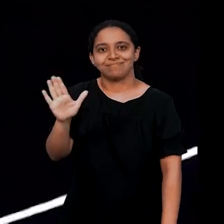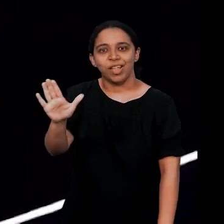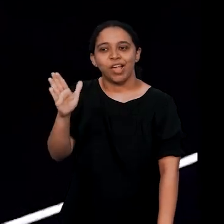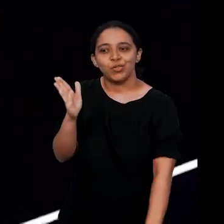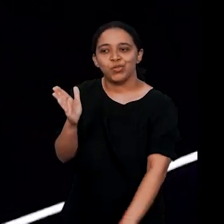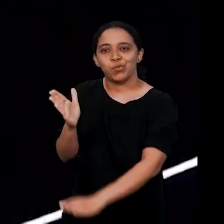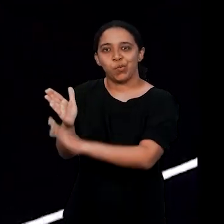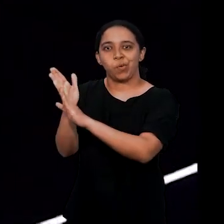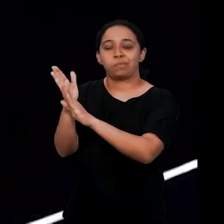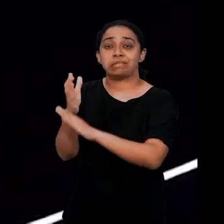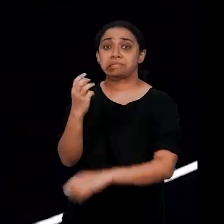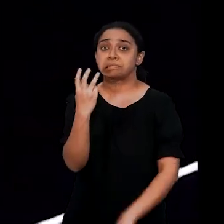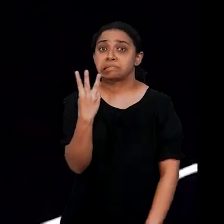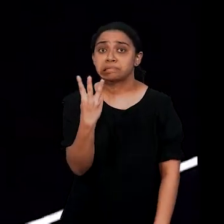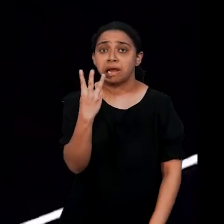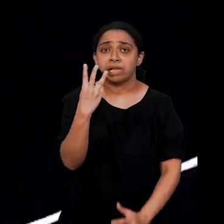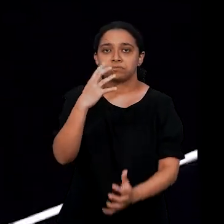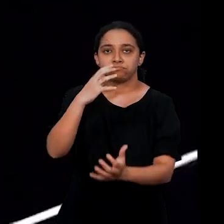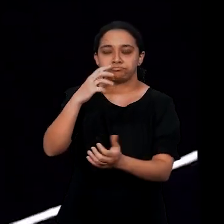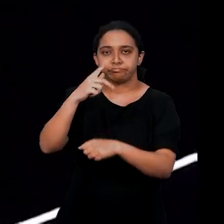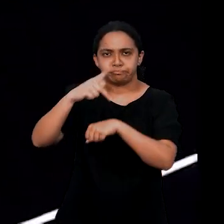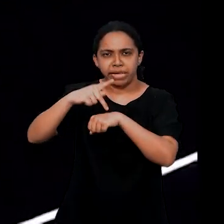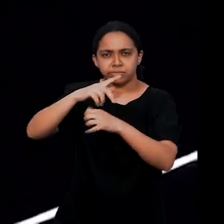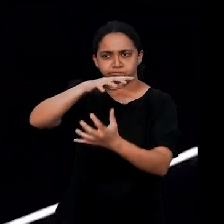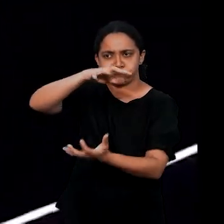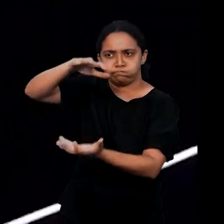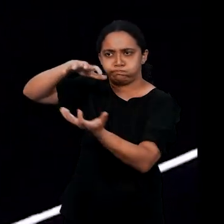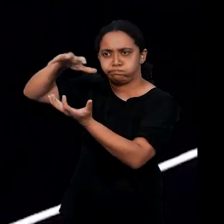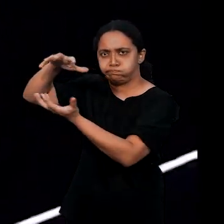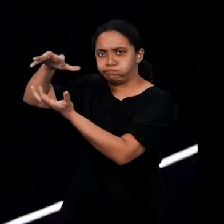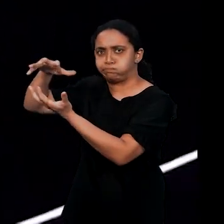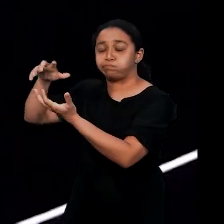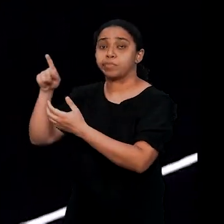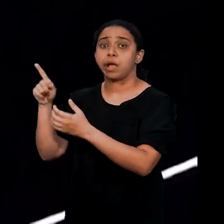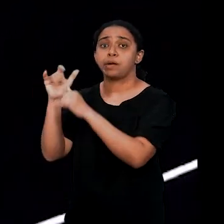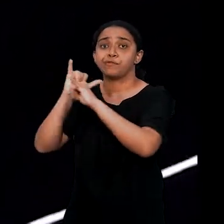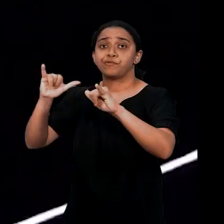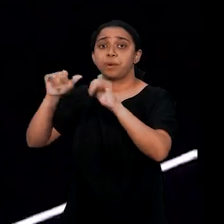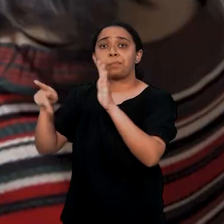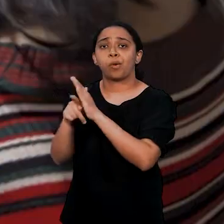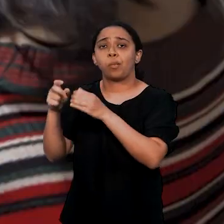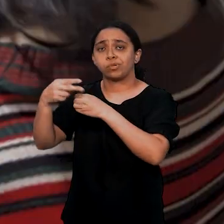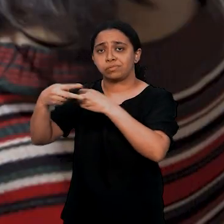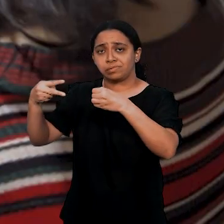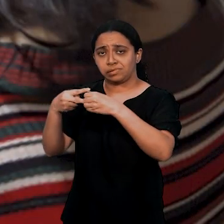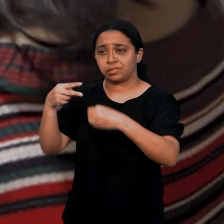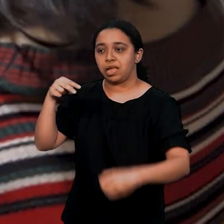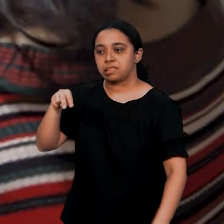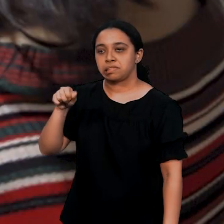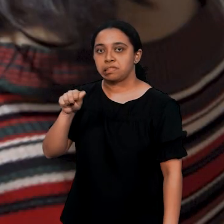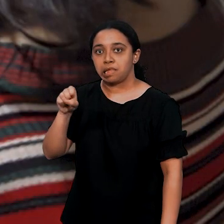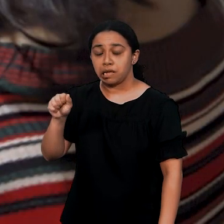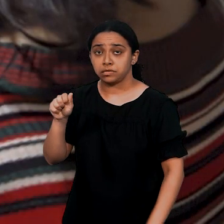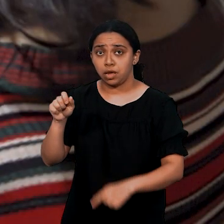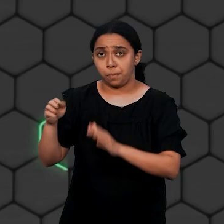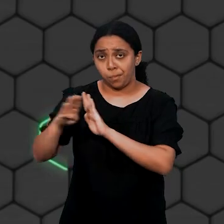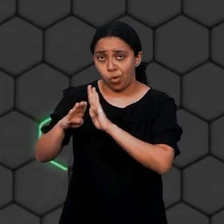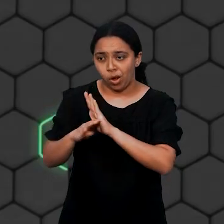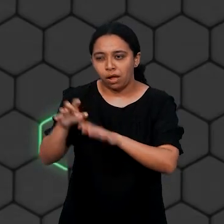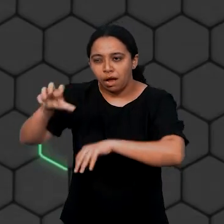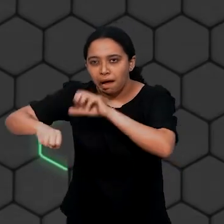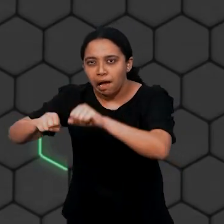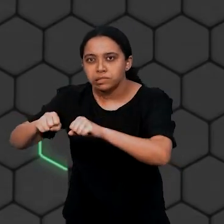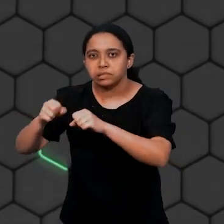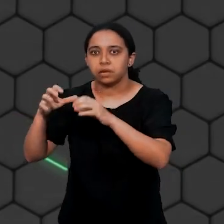idade, com a descoberta de três asteroides em campanhas da NASA. No programa Caça a